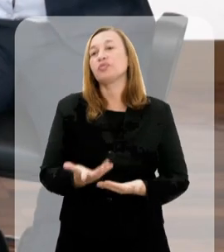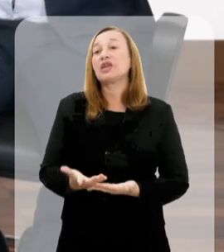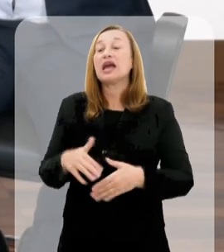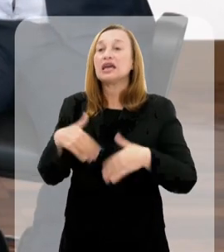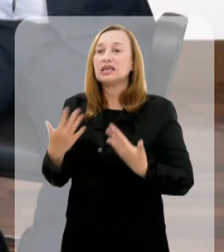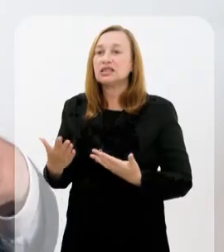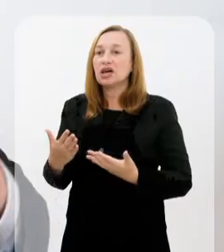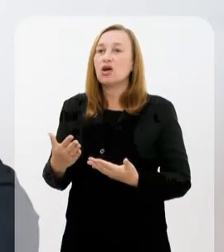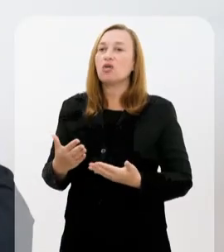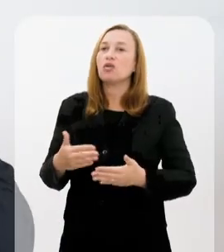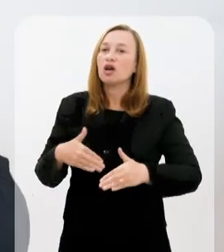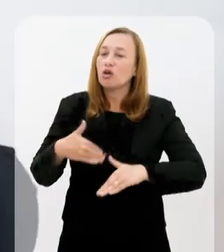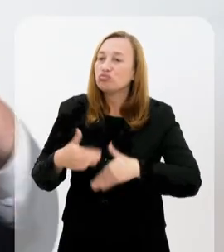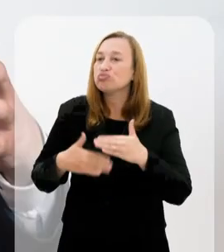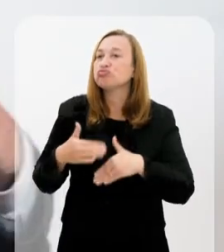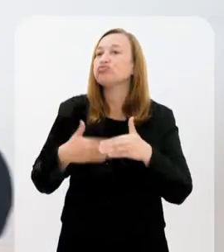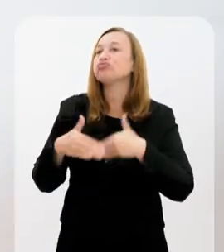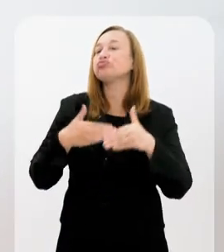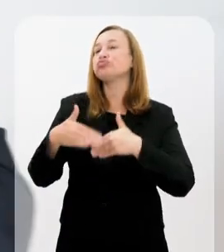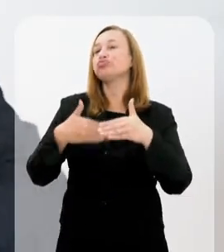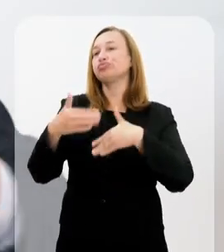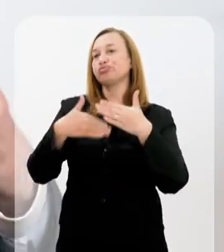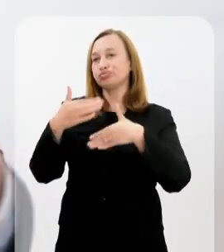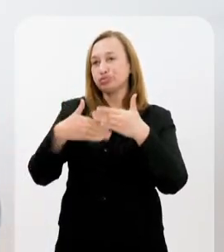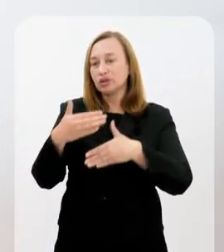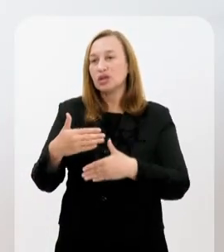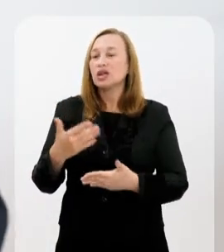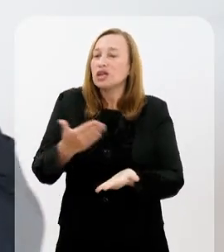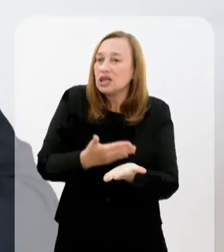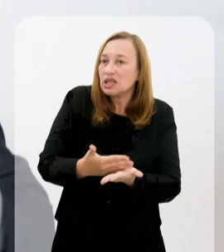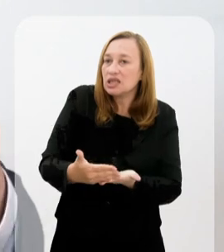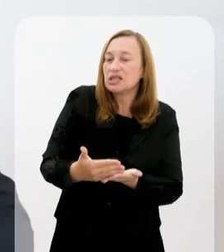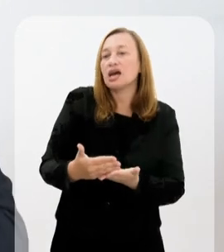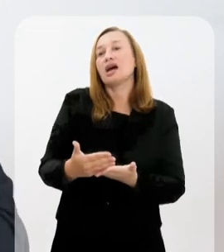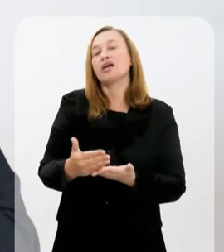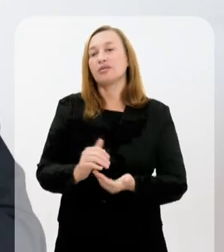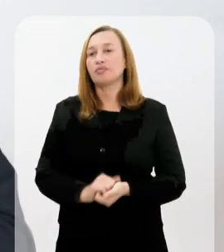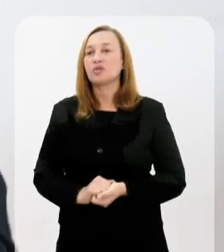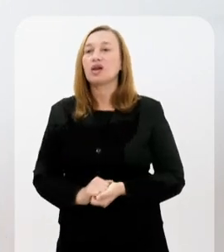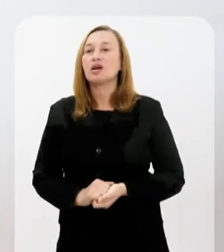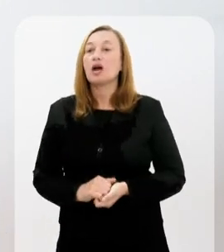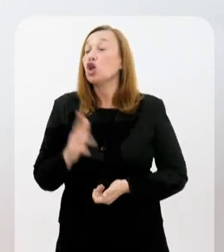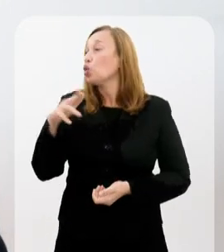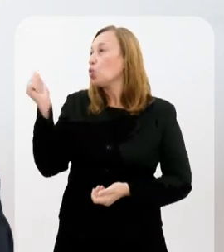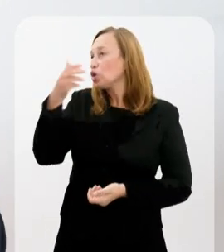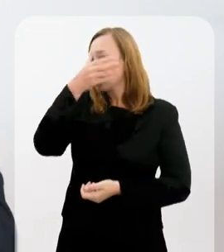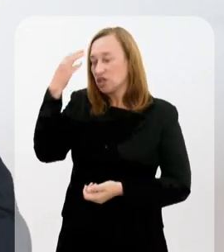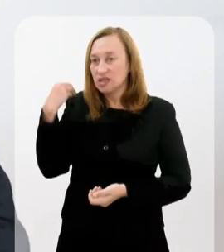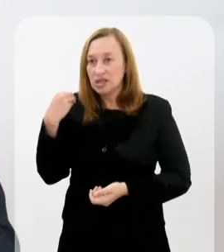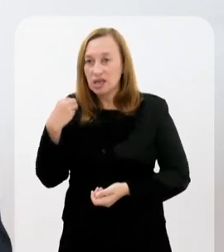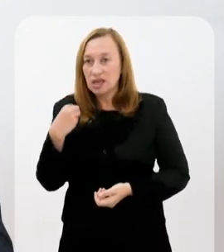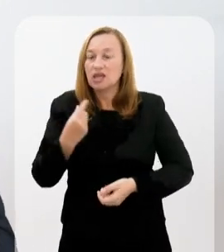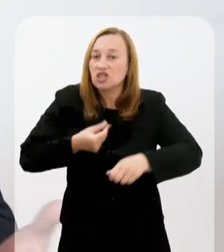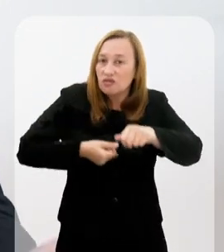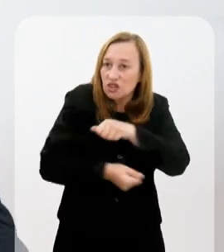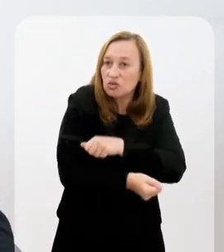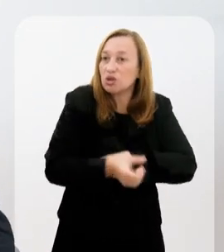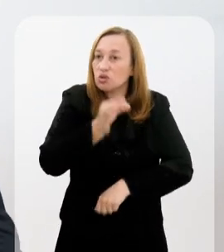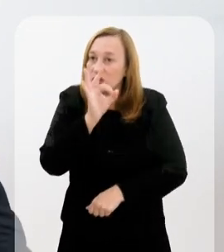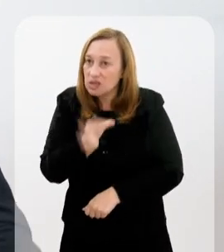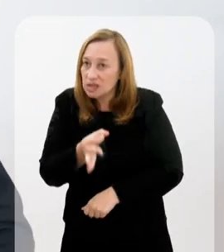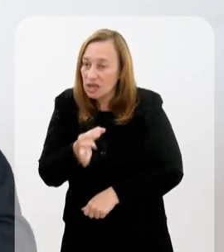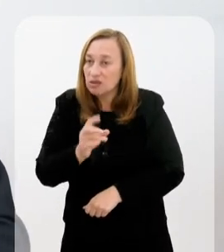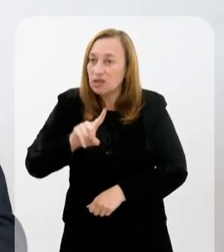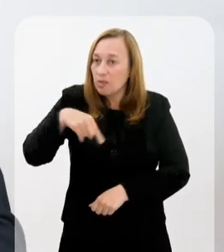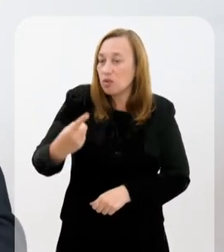roda que a gente precisa fazê-la girar e aí começar a gerar o desenvolvimento. Mas a gente nunca vai esquecer de fazer os